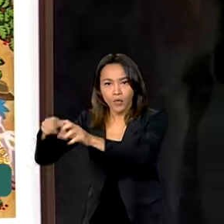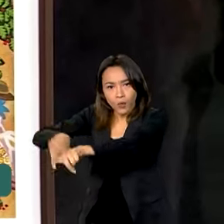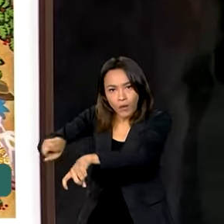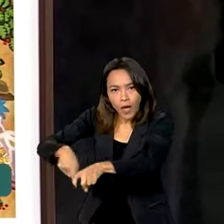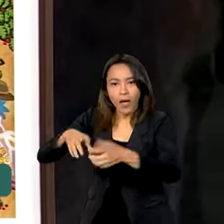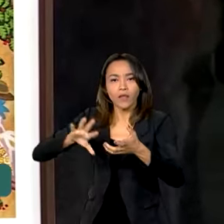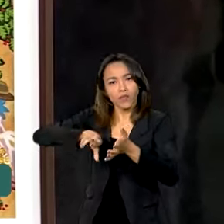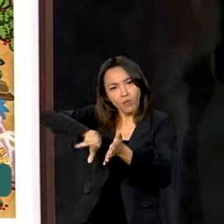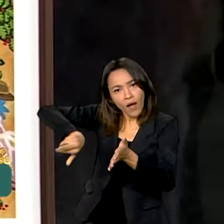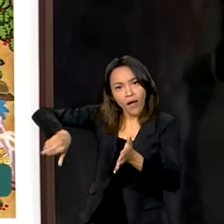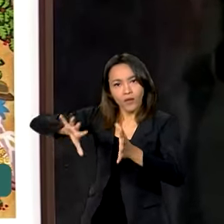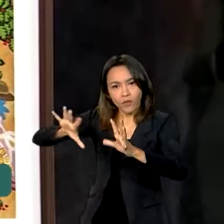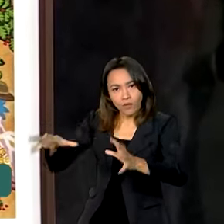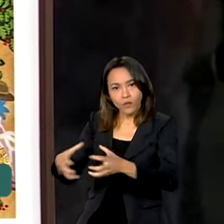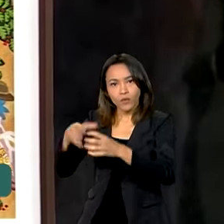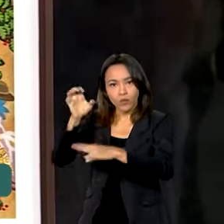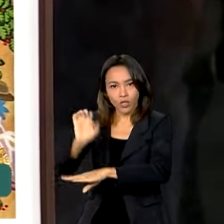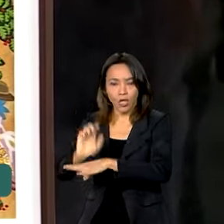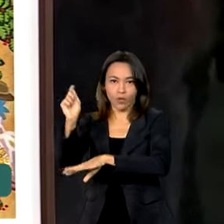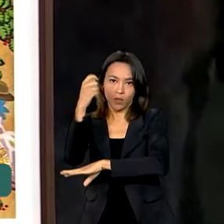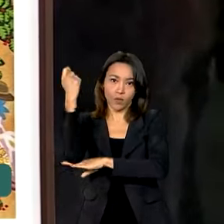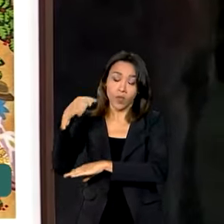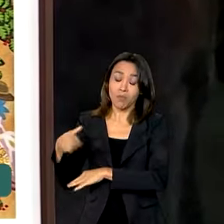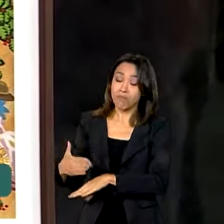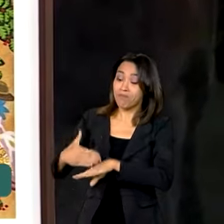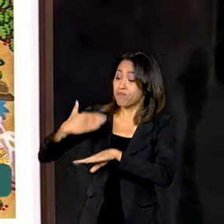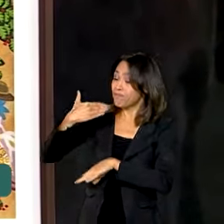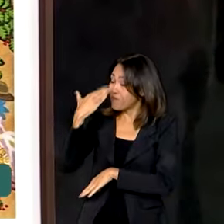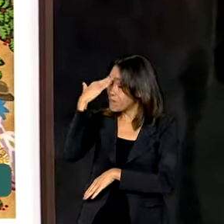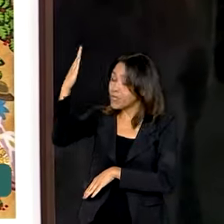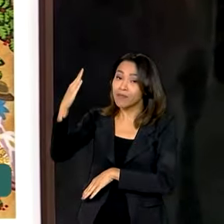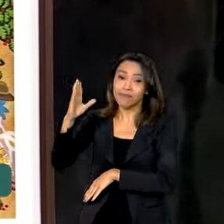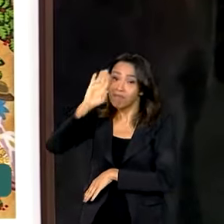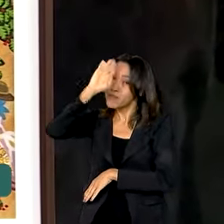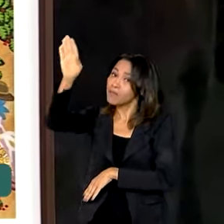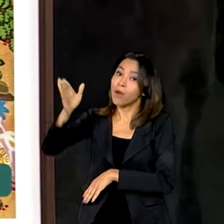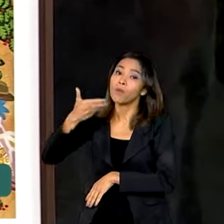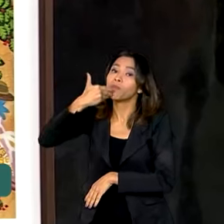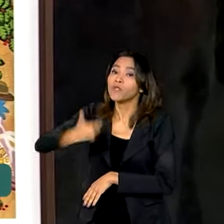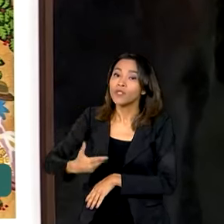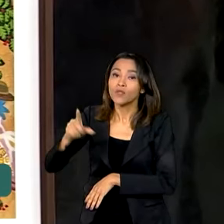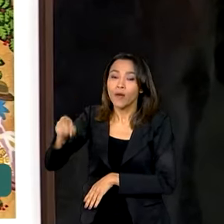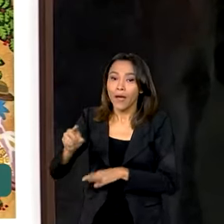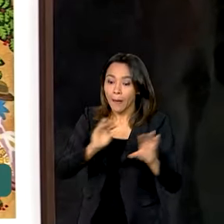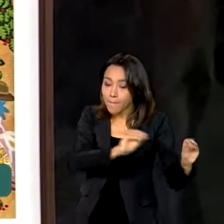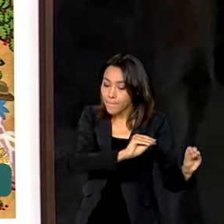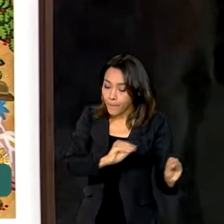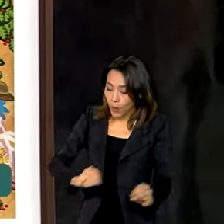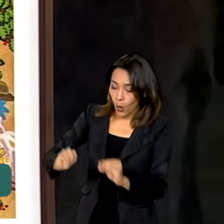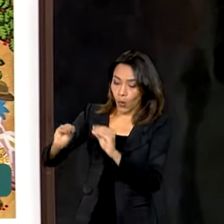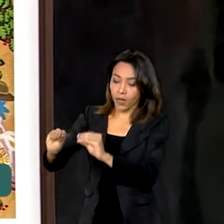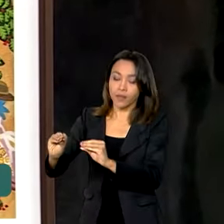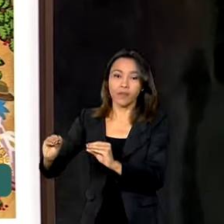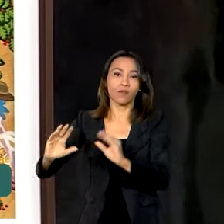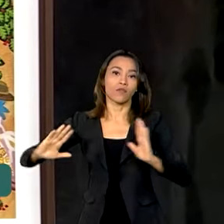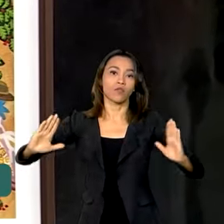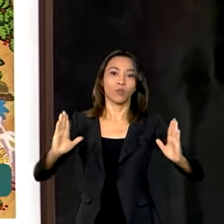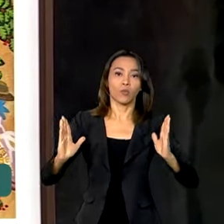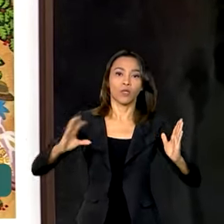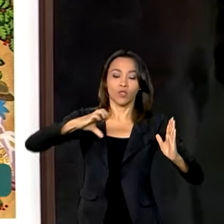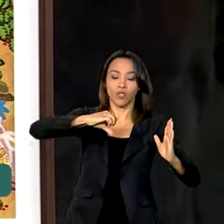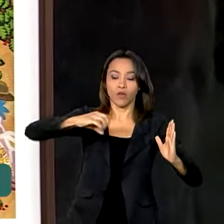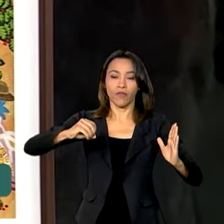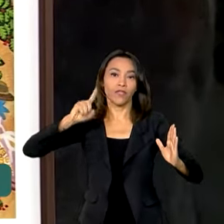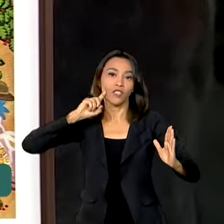Rio Grande do Sul. O principal pleito dos produtores do Estado é a prorrogação por 90 dias de todos os